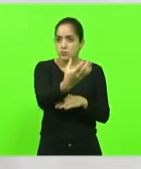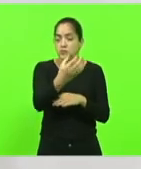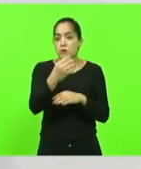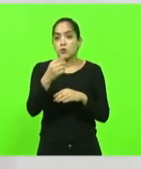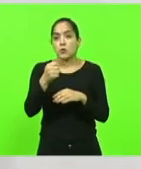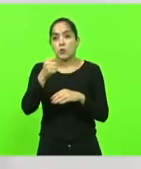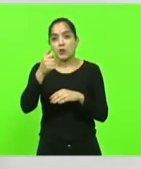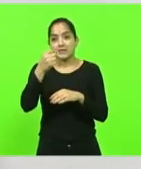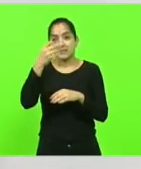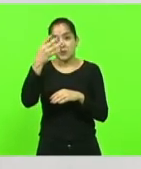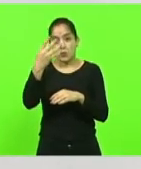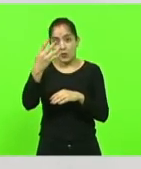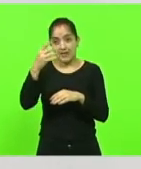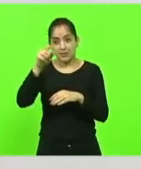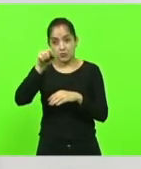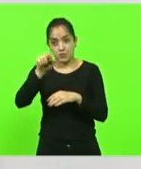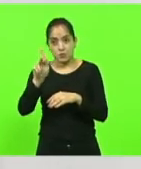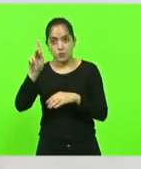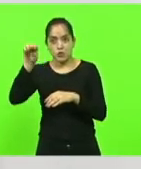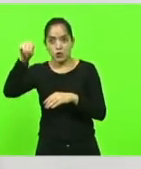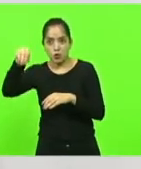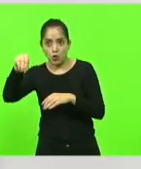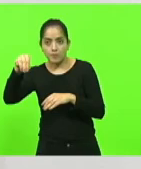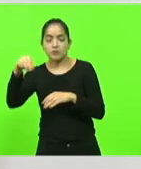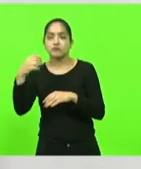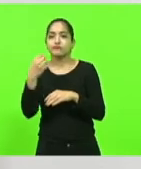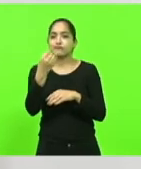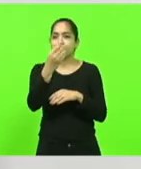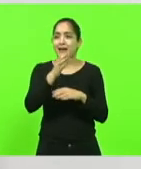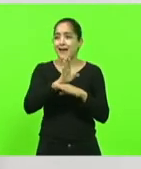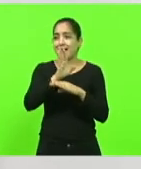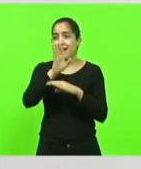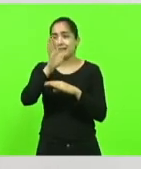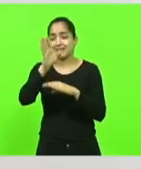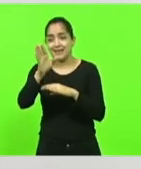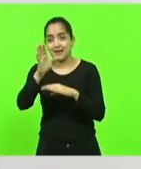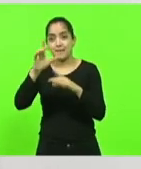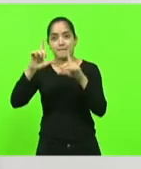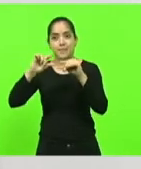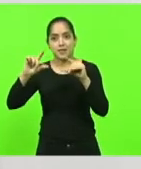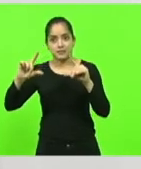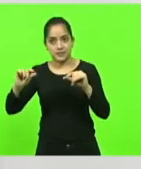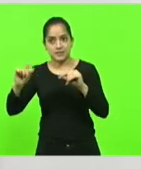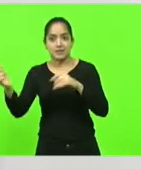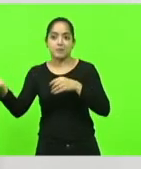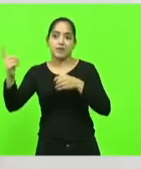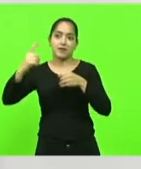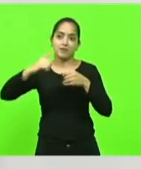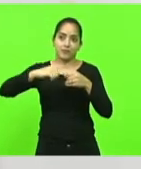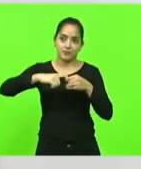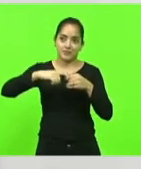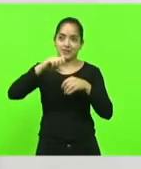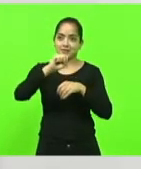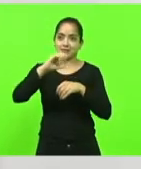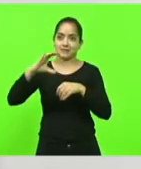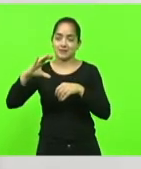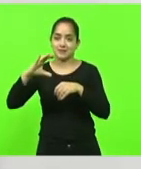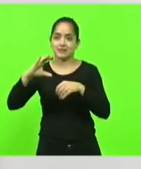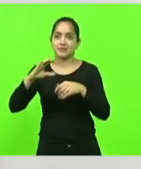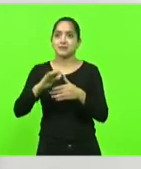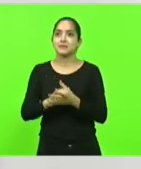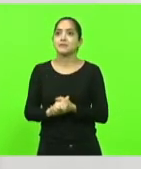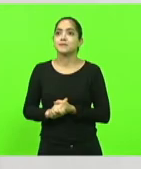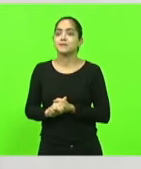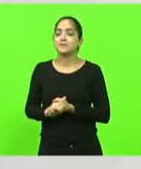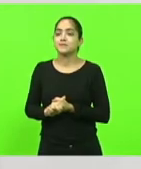quilômetros. 1.700 quilômetros até Brasília e 1.700 quilômetros para voltar e continuamos a agenda. Mais um minuto, senhor presidente,